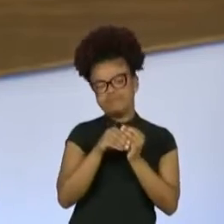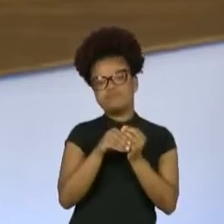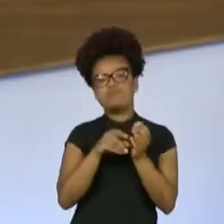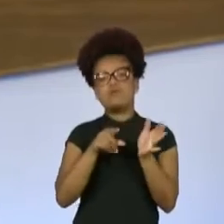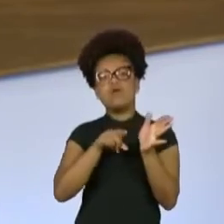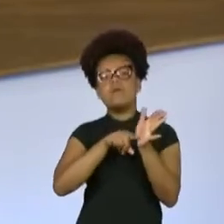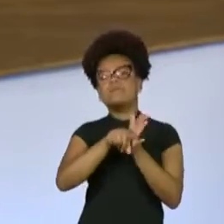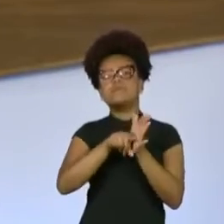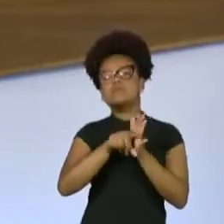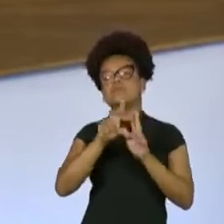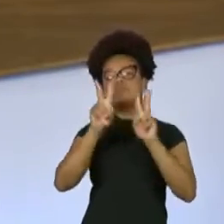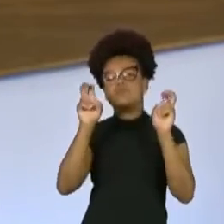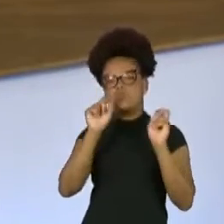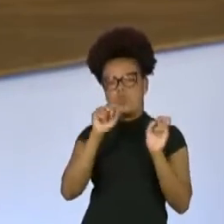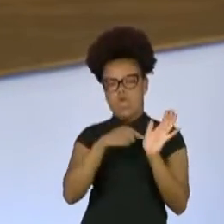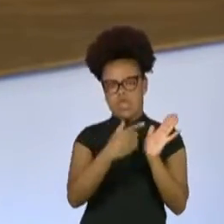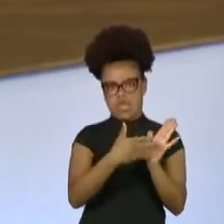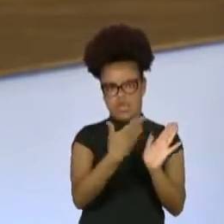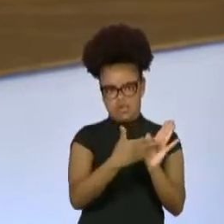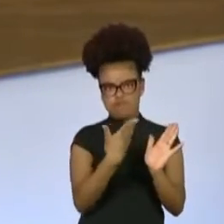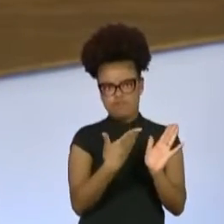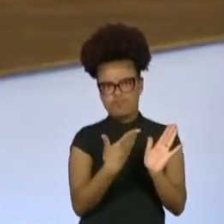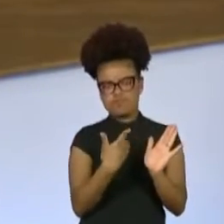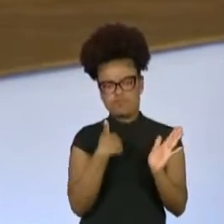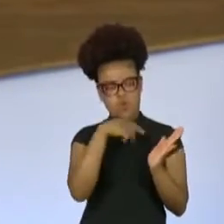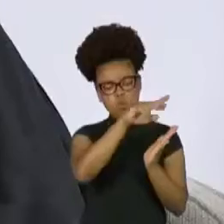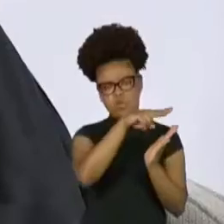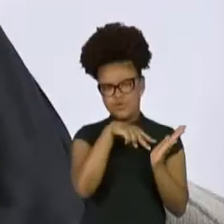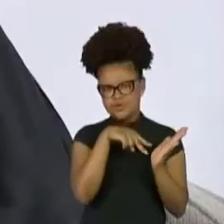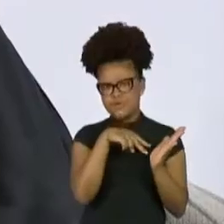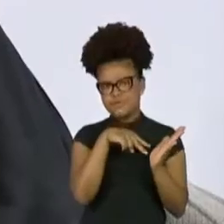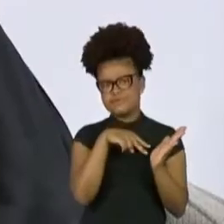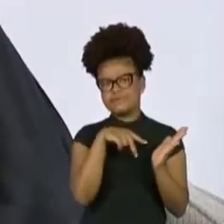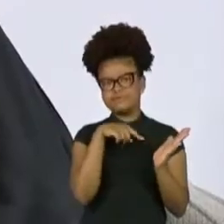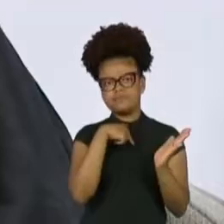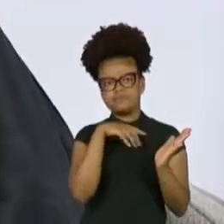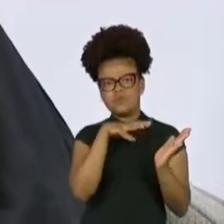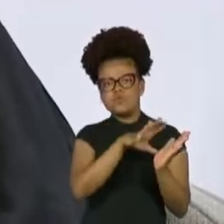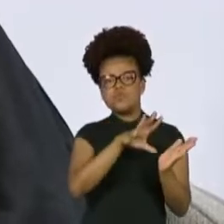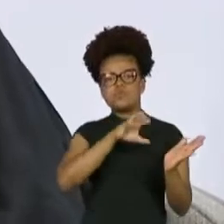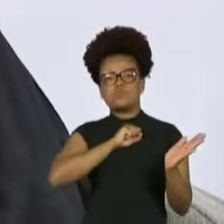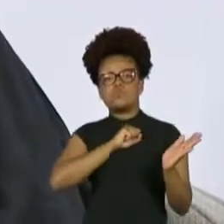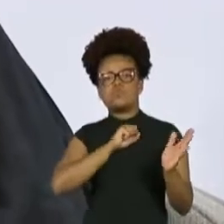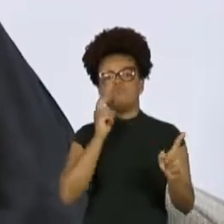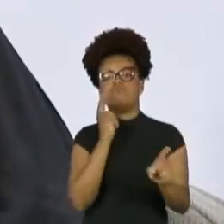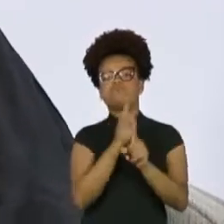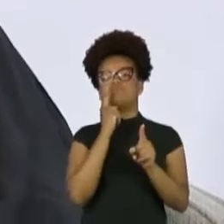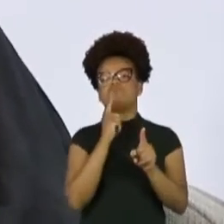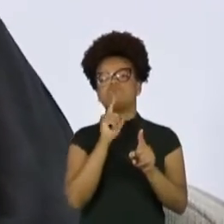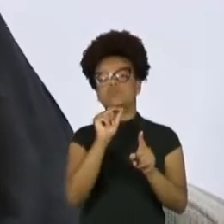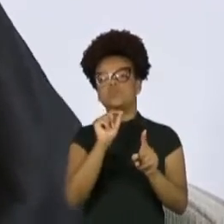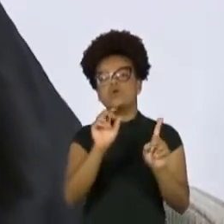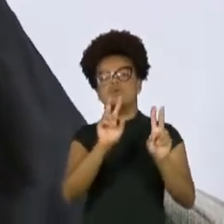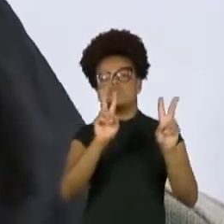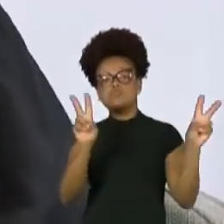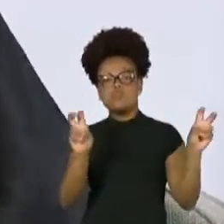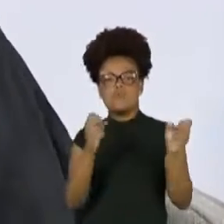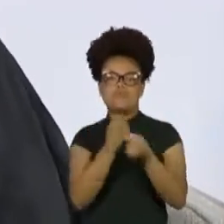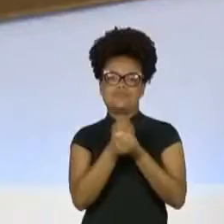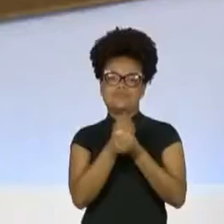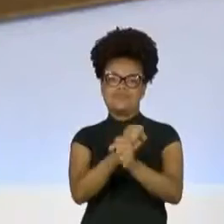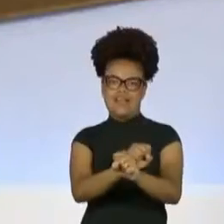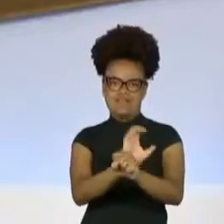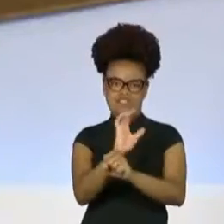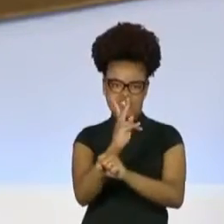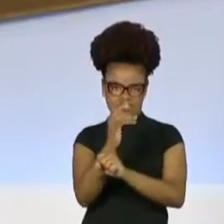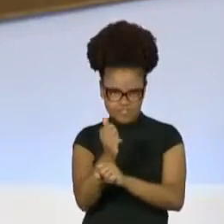descobri outras prioridades e outras nuances da Chica da Silva. Aliás, eu adorei o livro. Obrigada, obrigada.